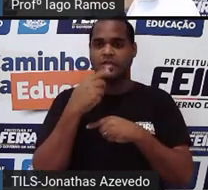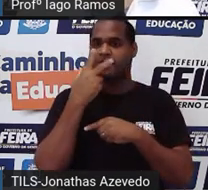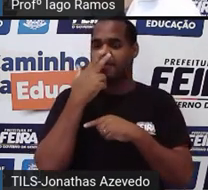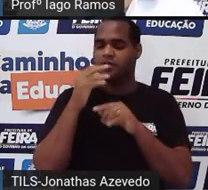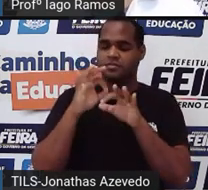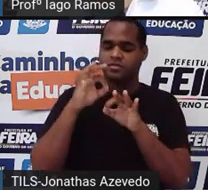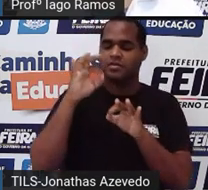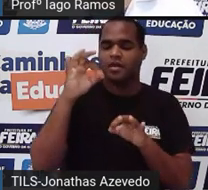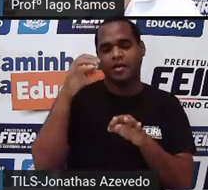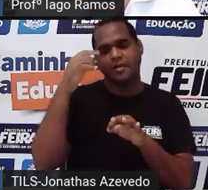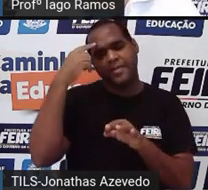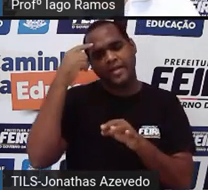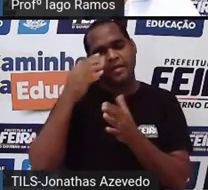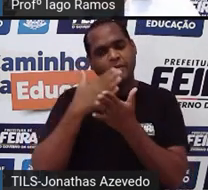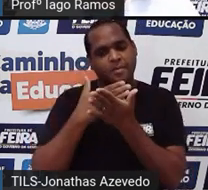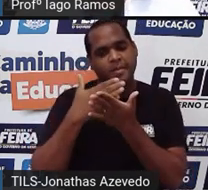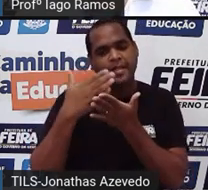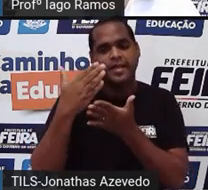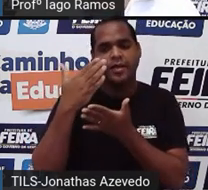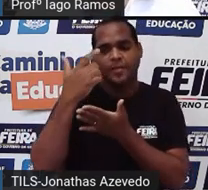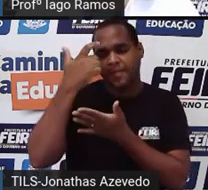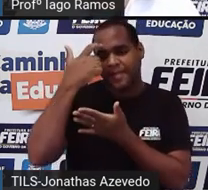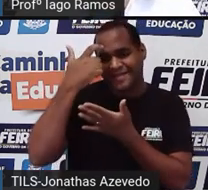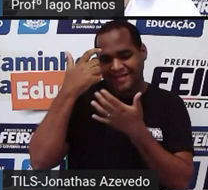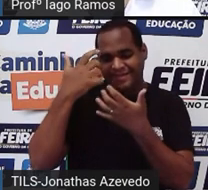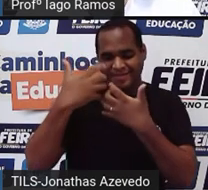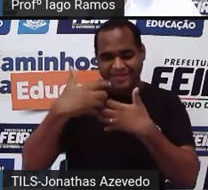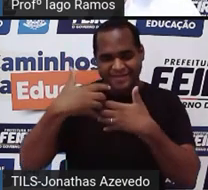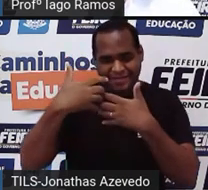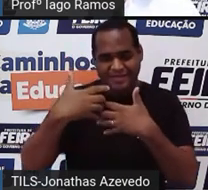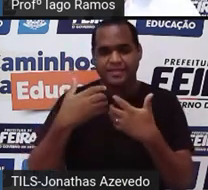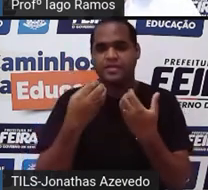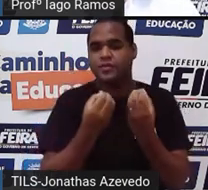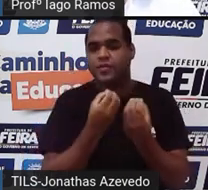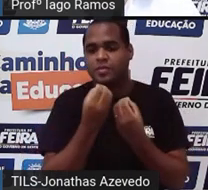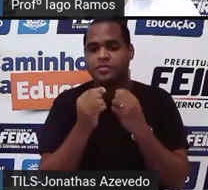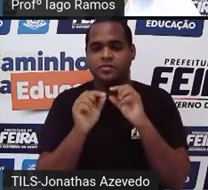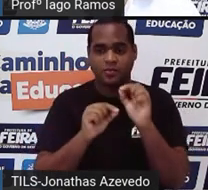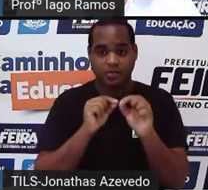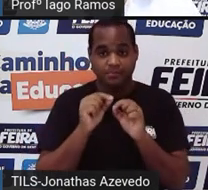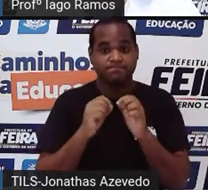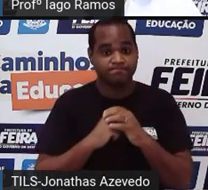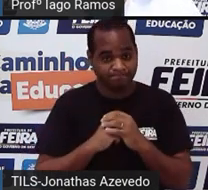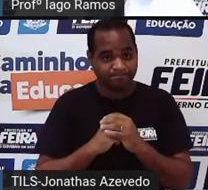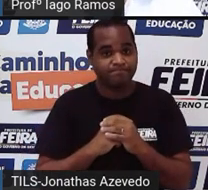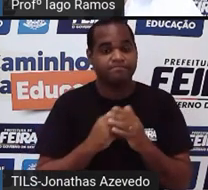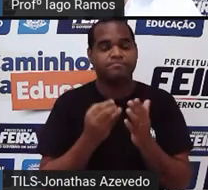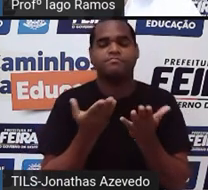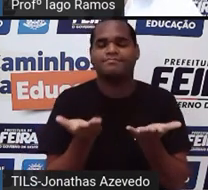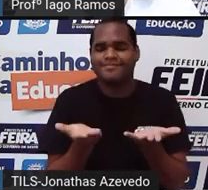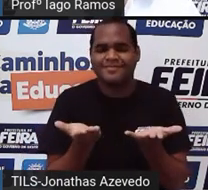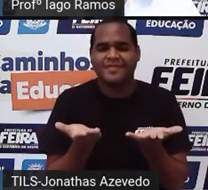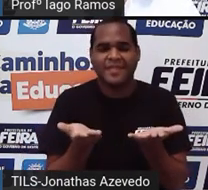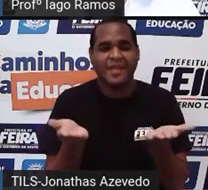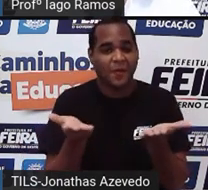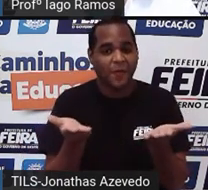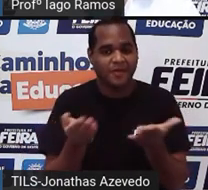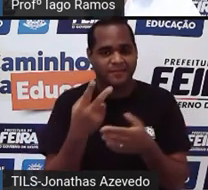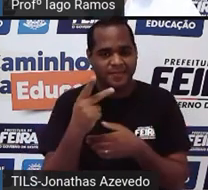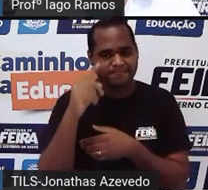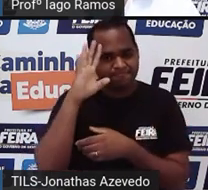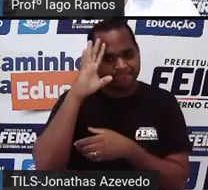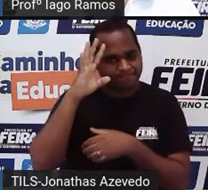distante da gente começar a raciocinar alguma coisa. Então, deixa eu te dar esse